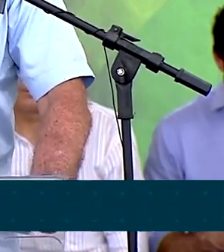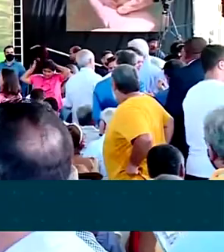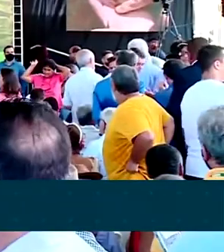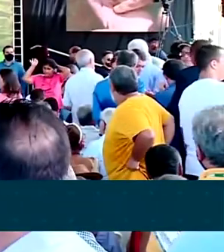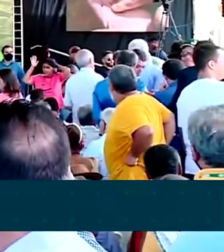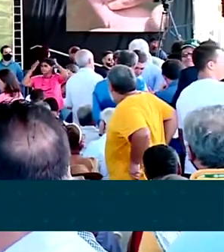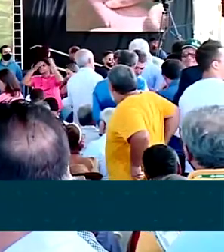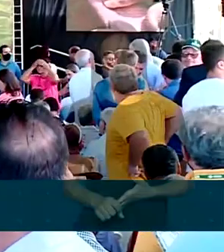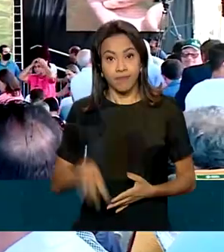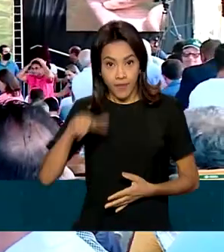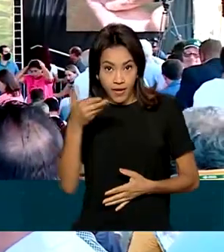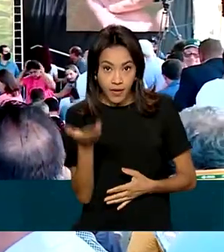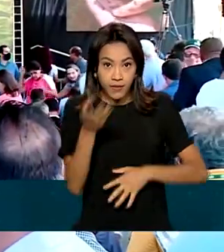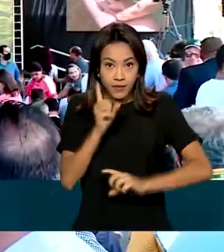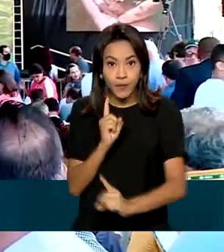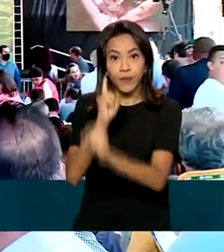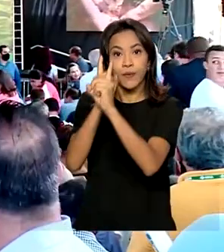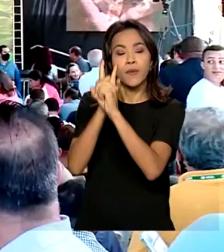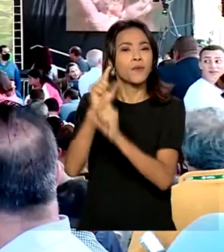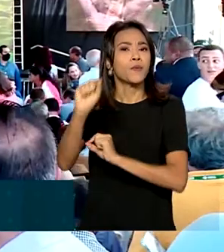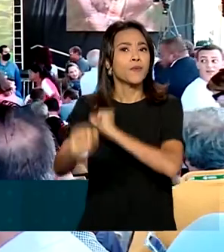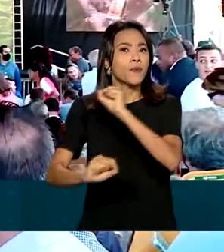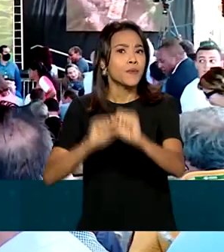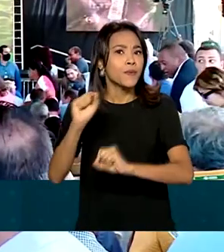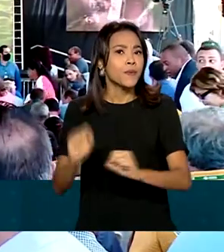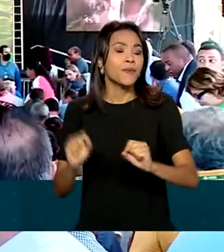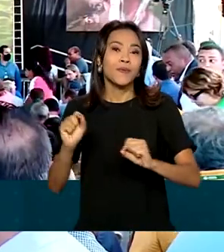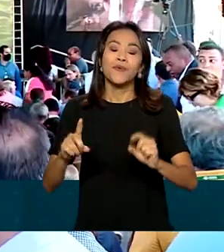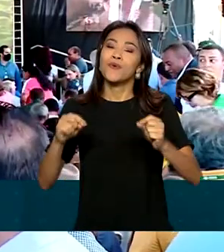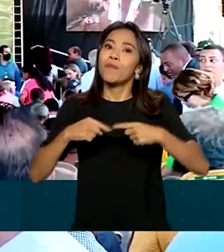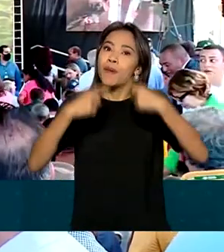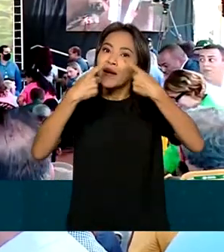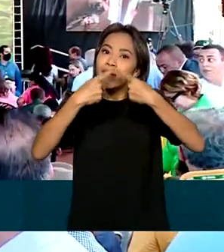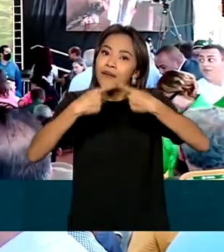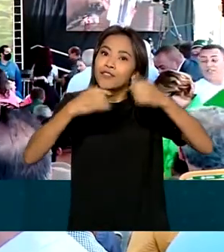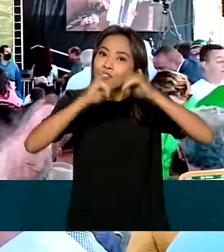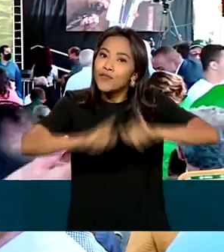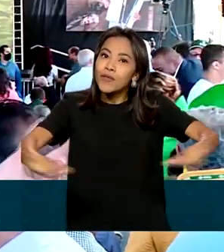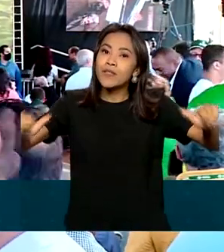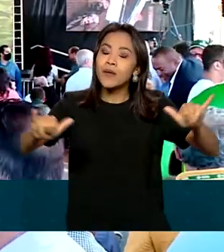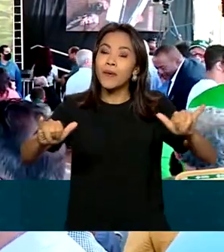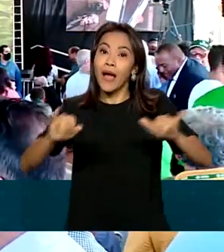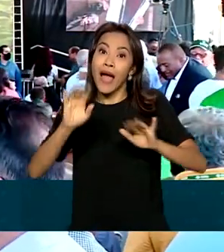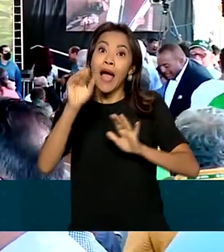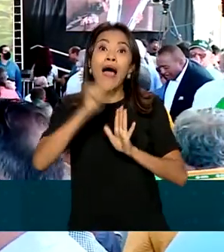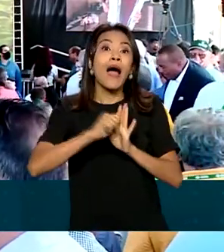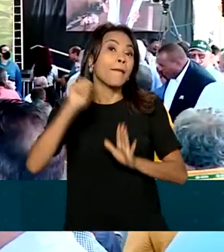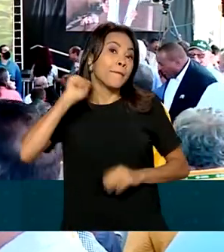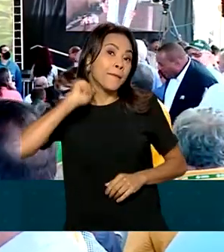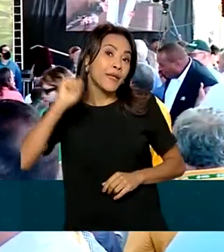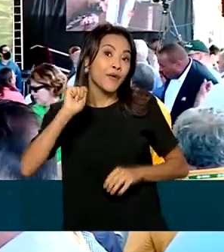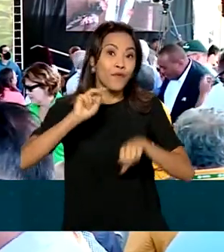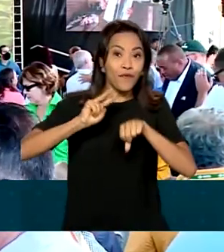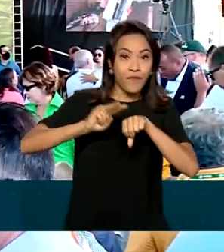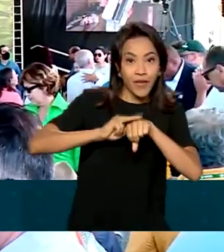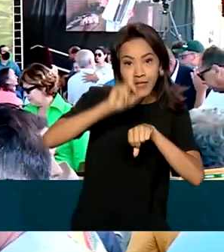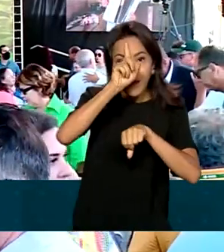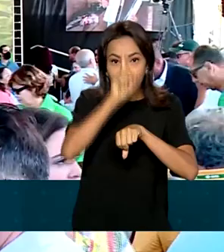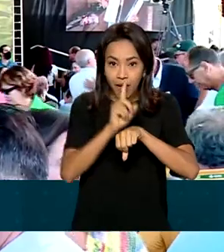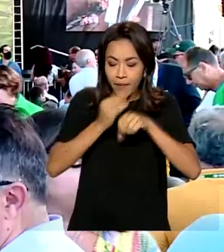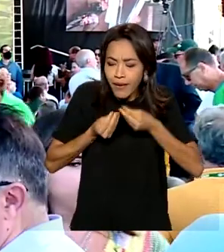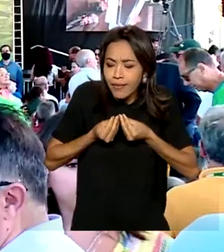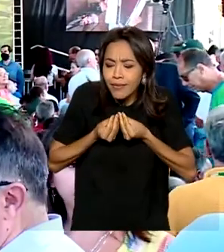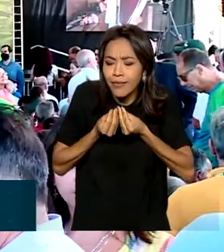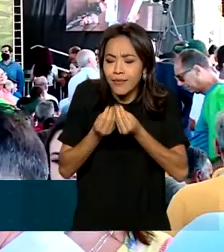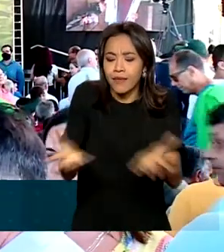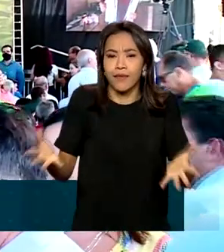nós. O evento deu início à campanha Abril Verde Amarelo, com uma força-tarefa para a entrega de títulos de propriedades